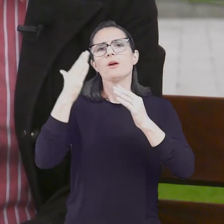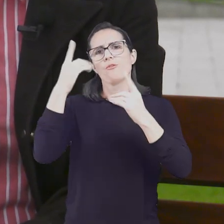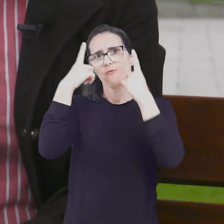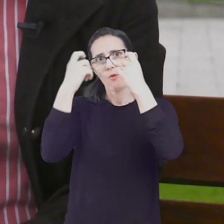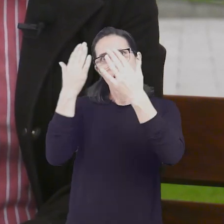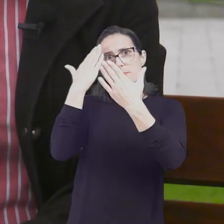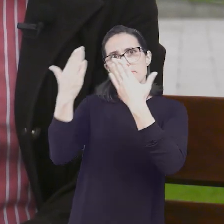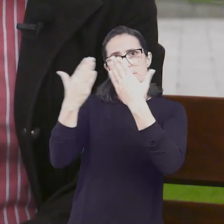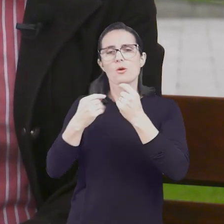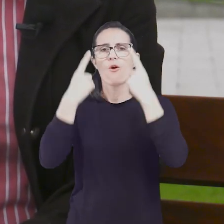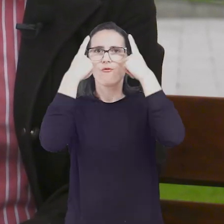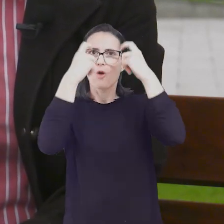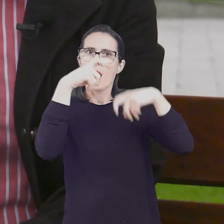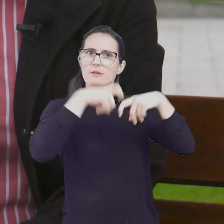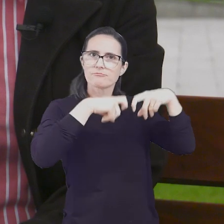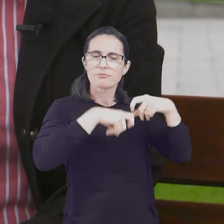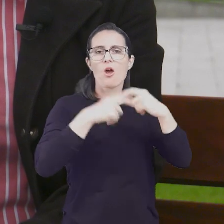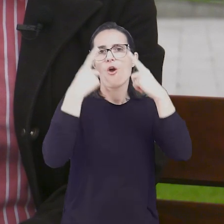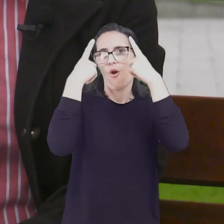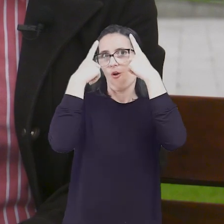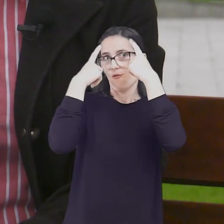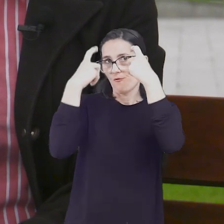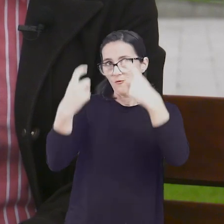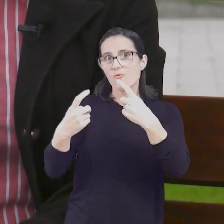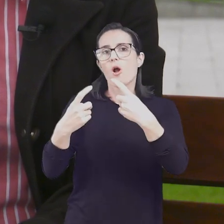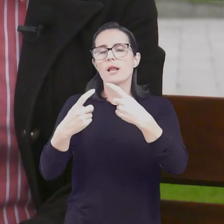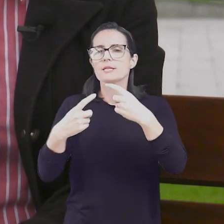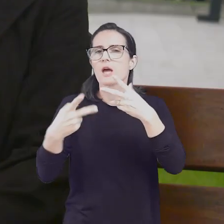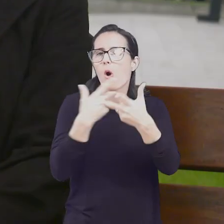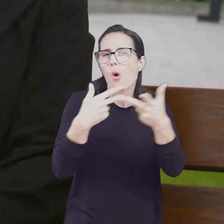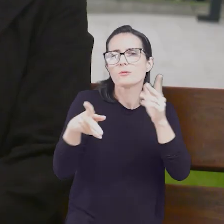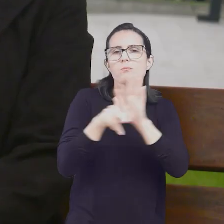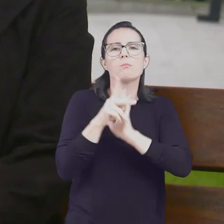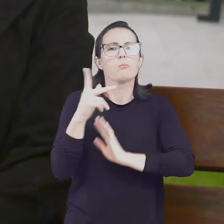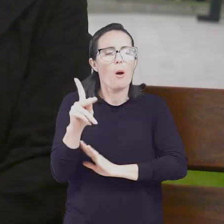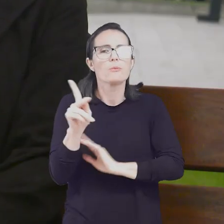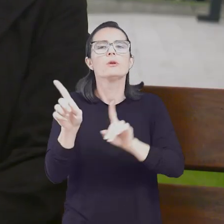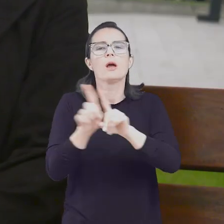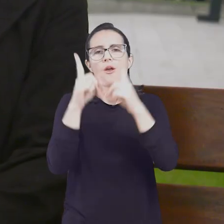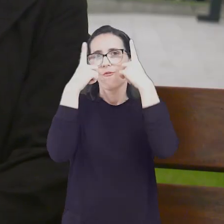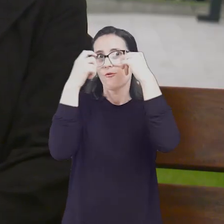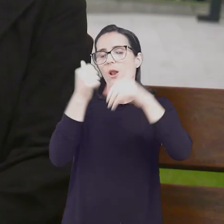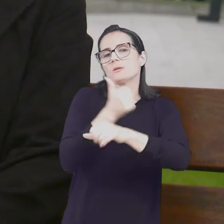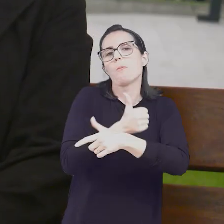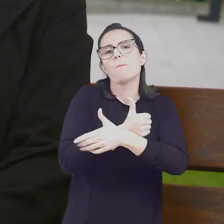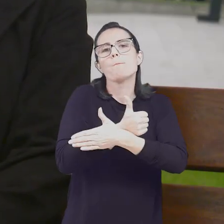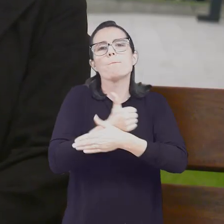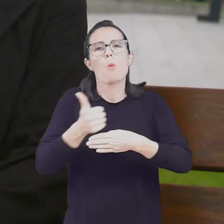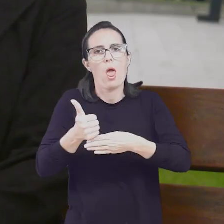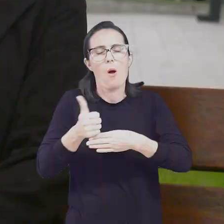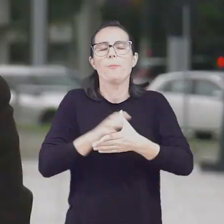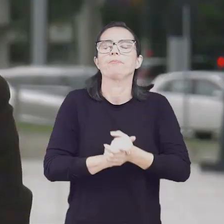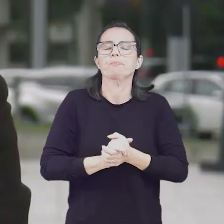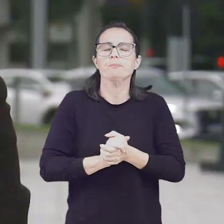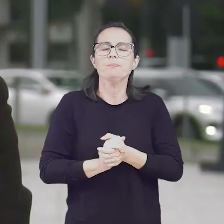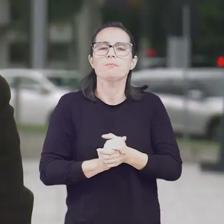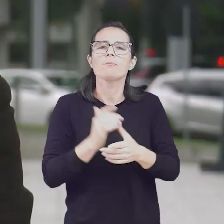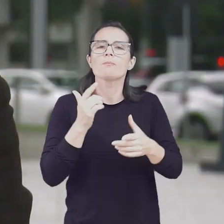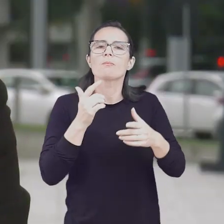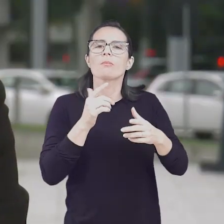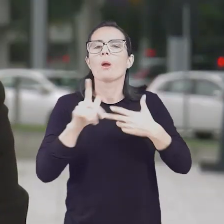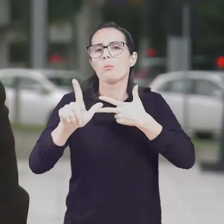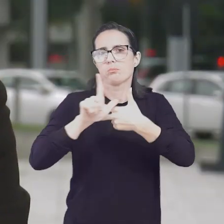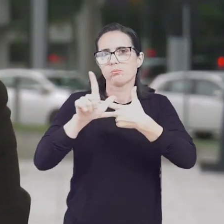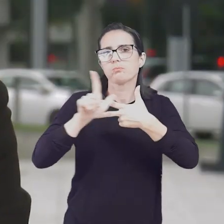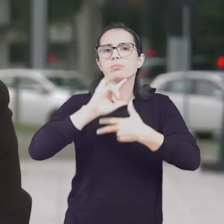física, violência psicológica, violência sexual, violência patrimonial e violência moral. O